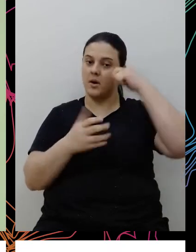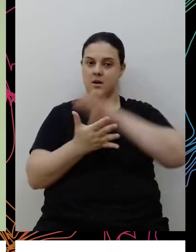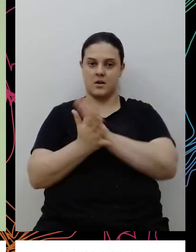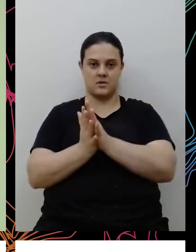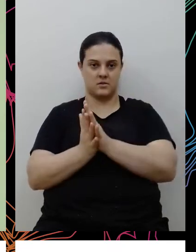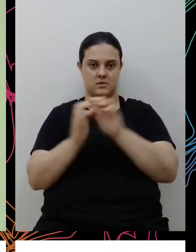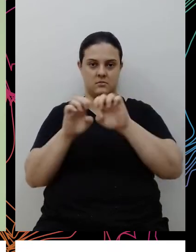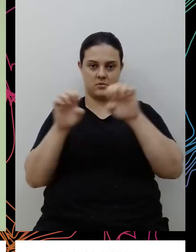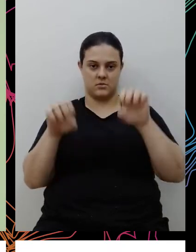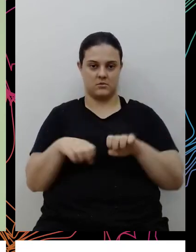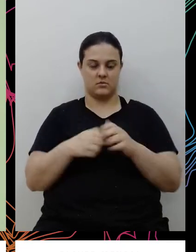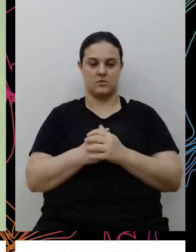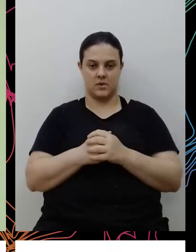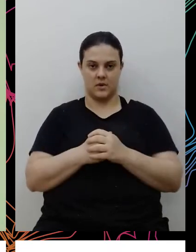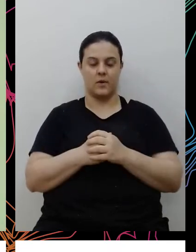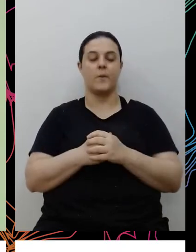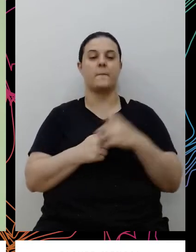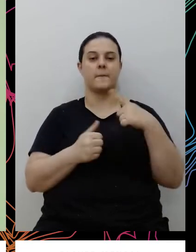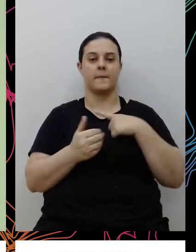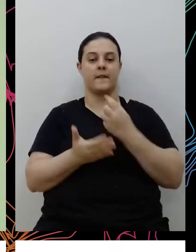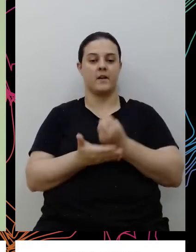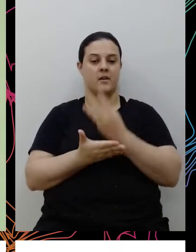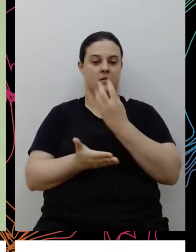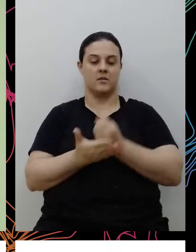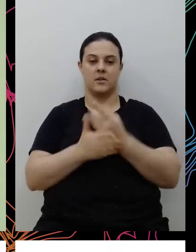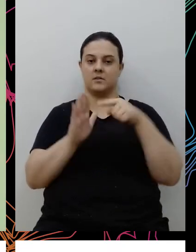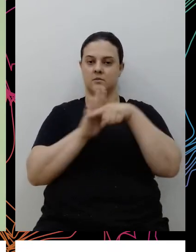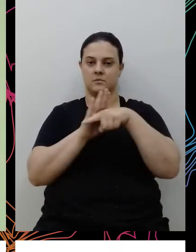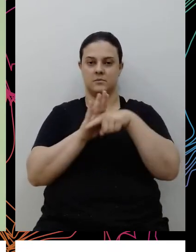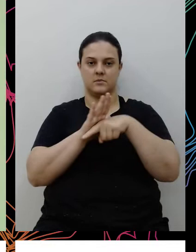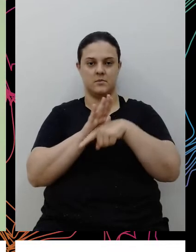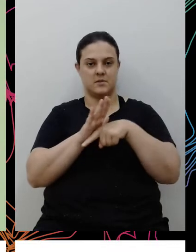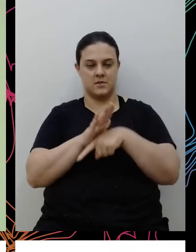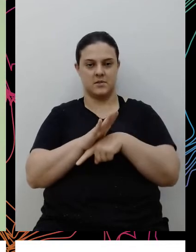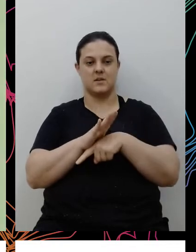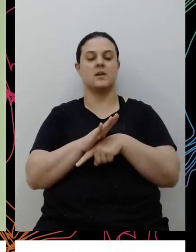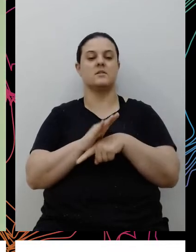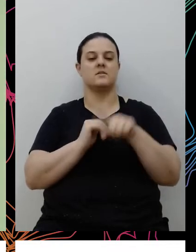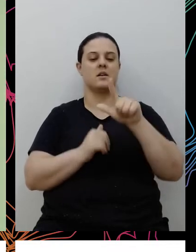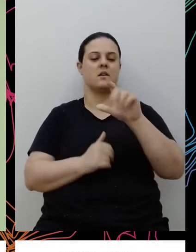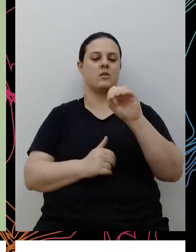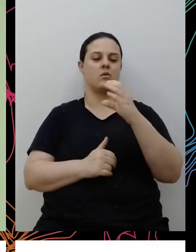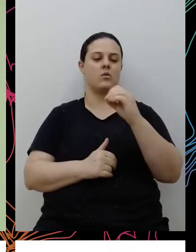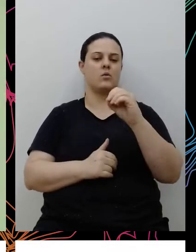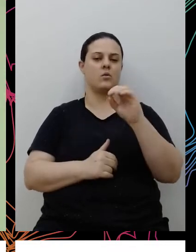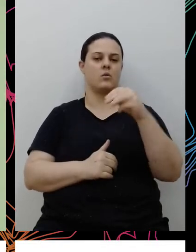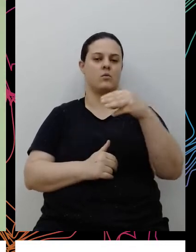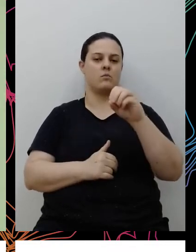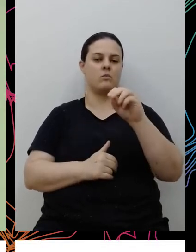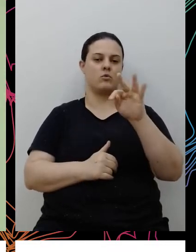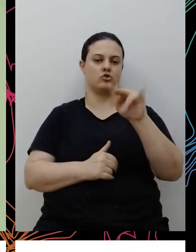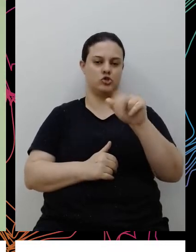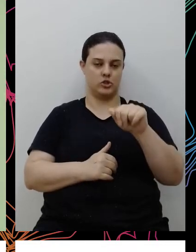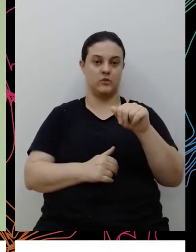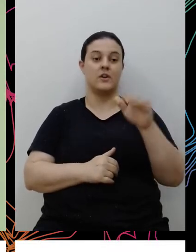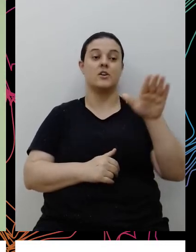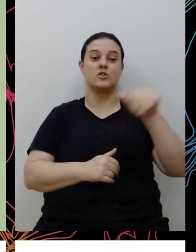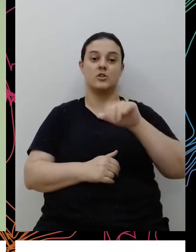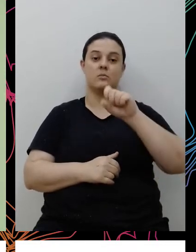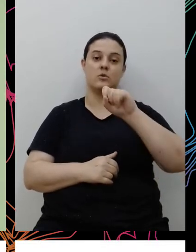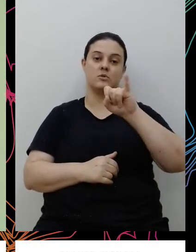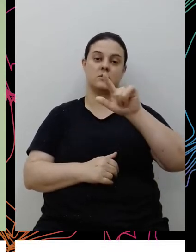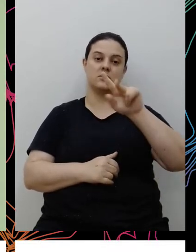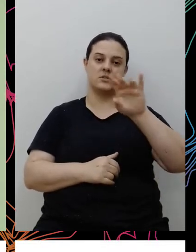está dizendo dados que foi uma pesquisa que a gente encomendou com o Instituto de Locomotiva, trouxe o professor Silvio de Almeida para falar sobre racismo